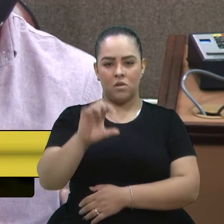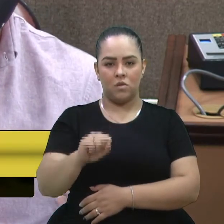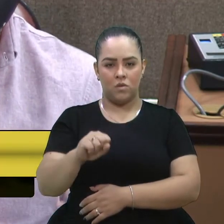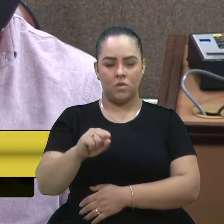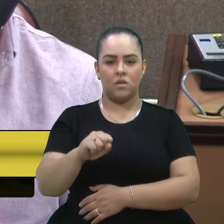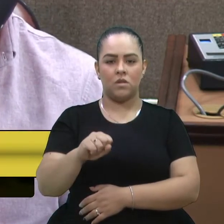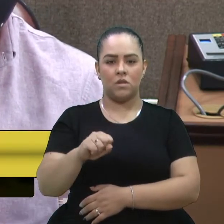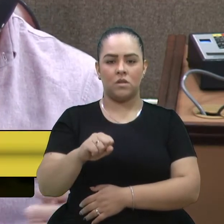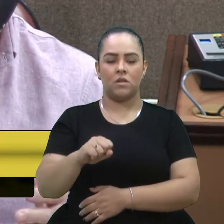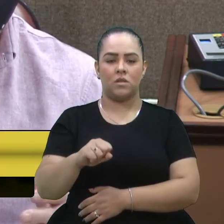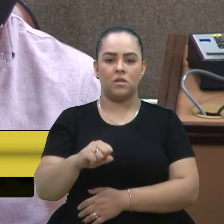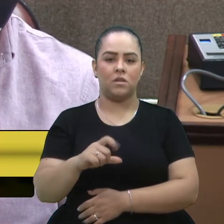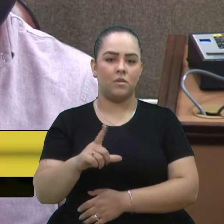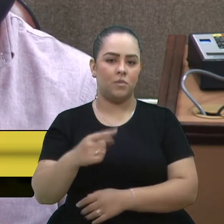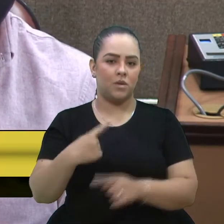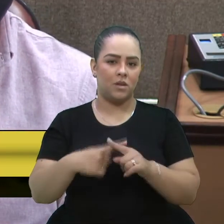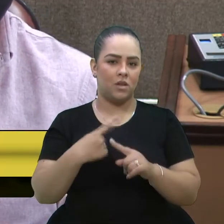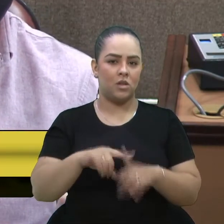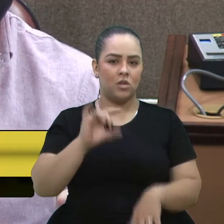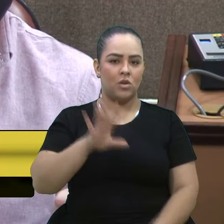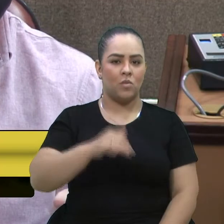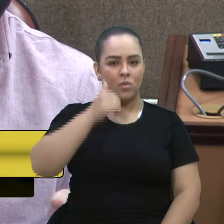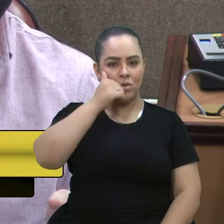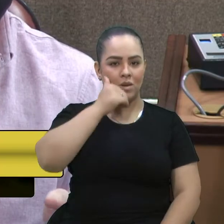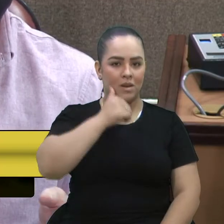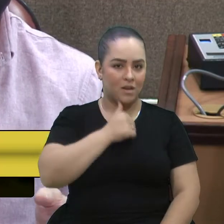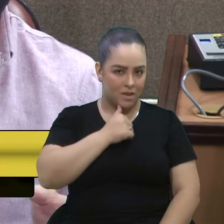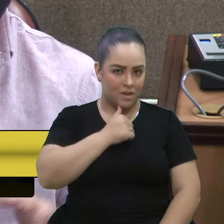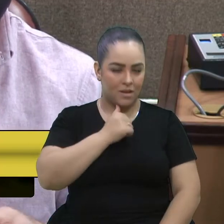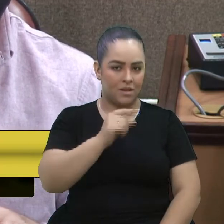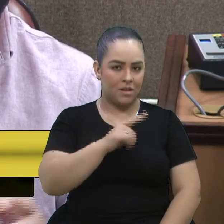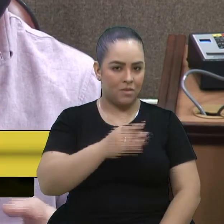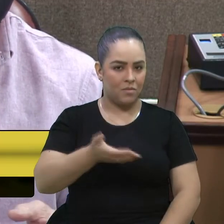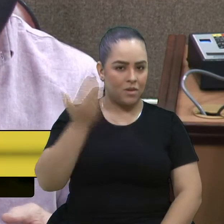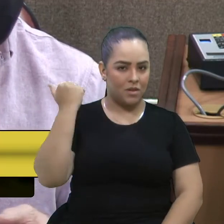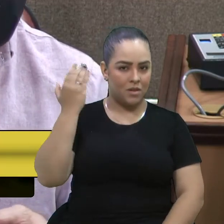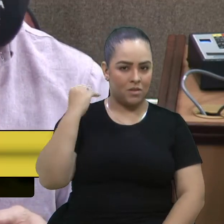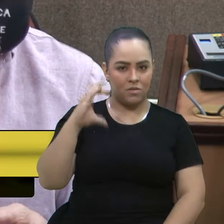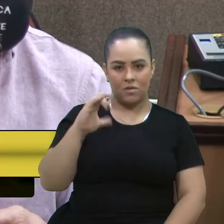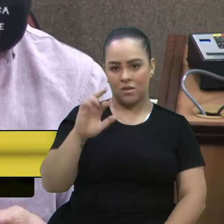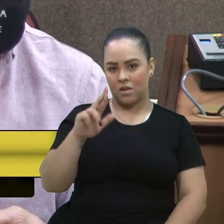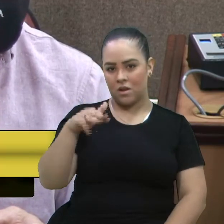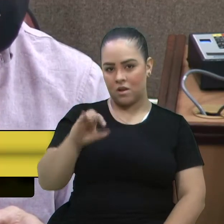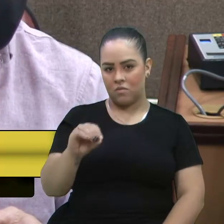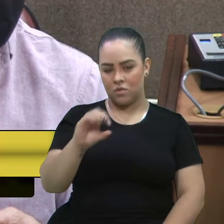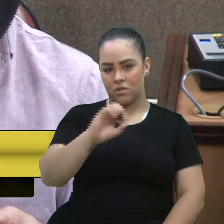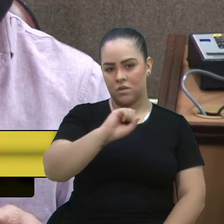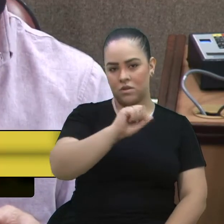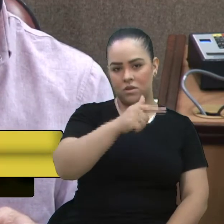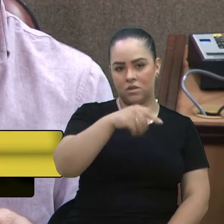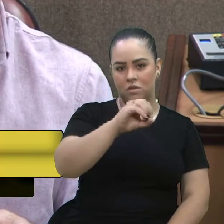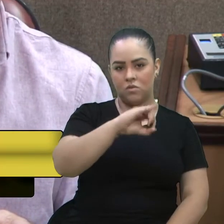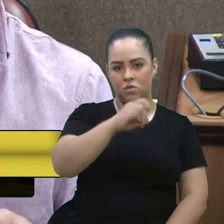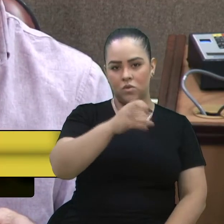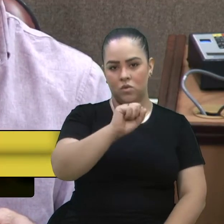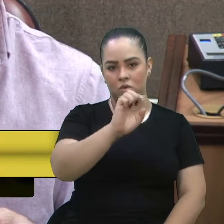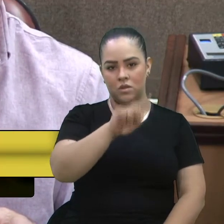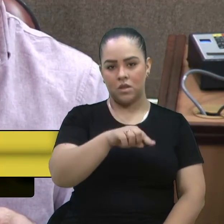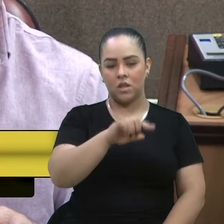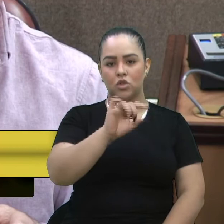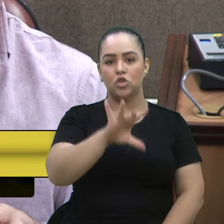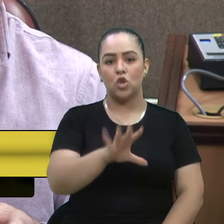passou a ser misto, porque era só a mulher que estudava no São Carlos. O Carmo e o São José eram só de homens. Verdade. E eu